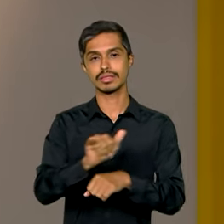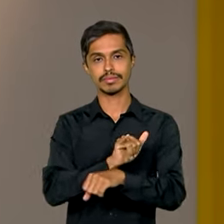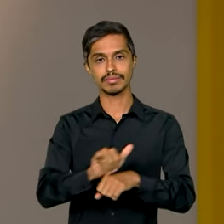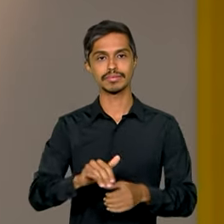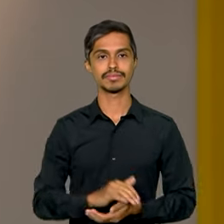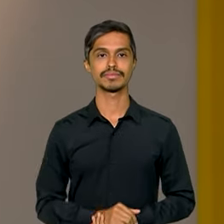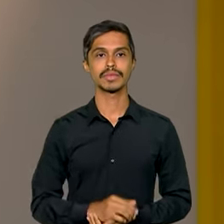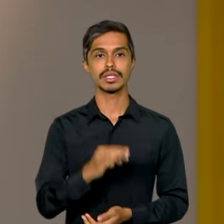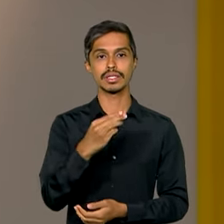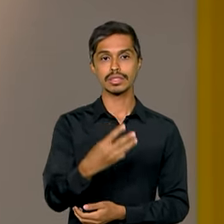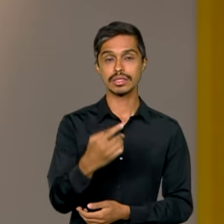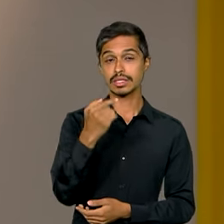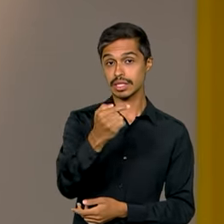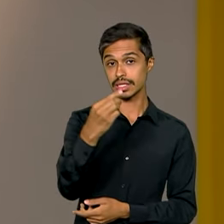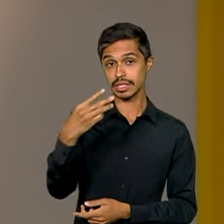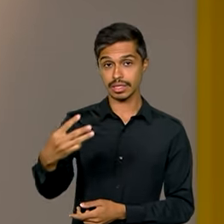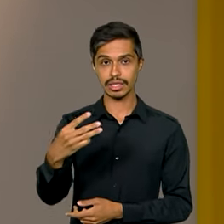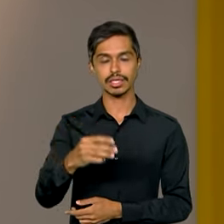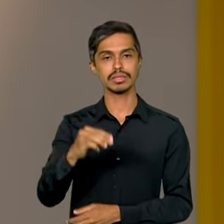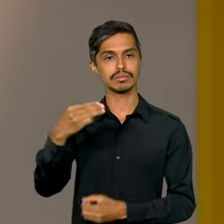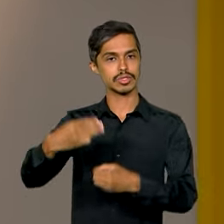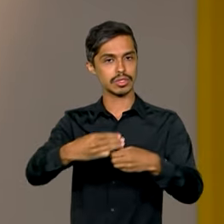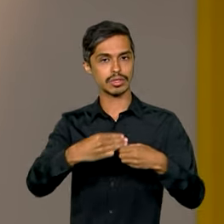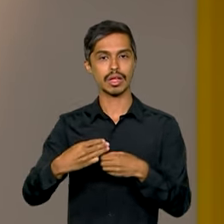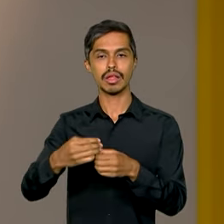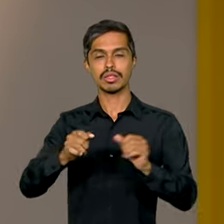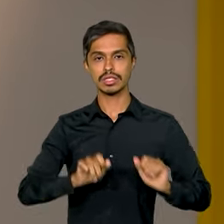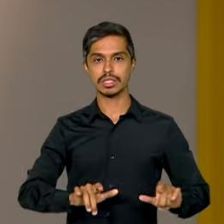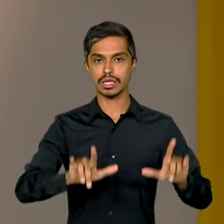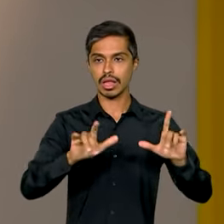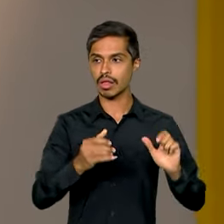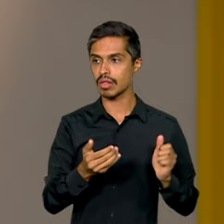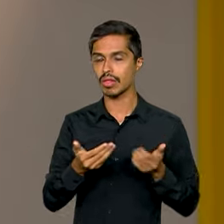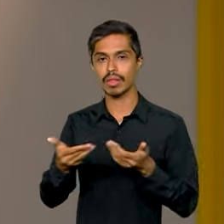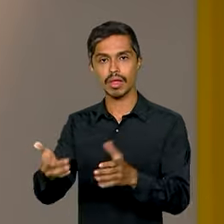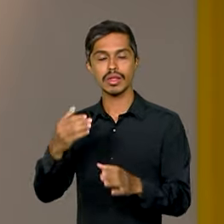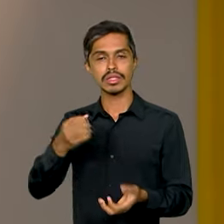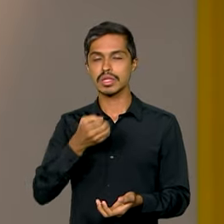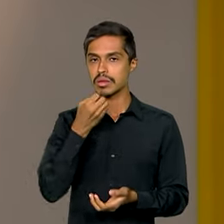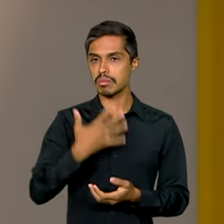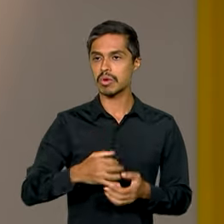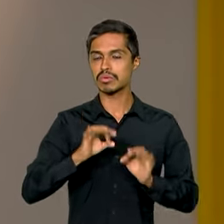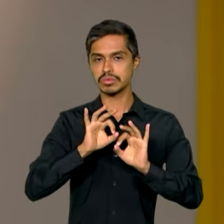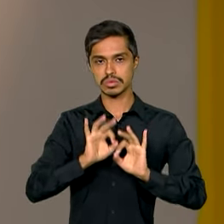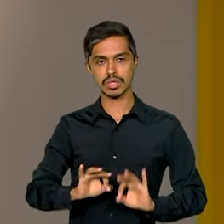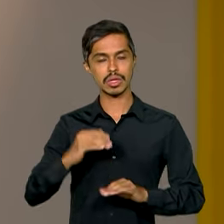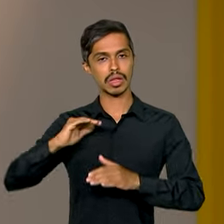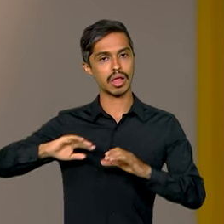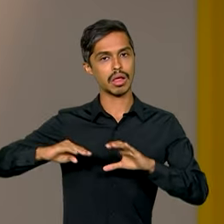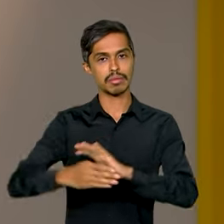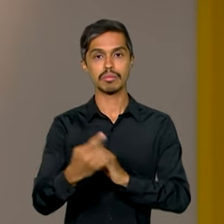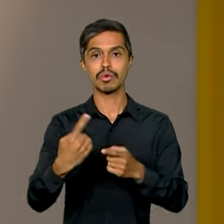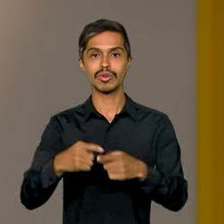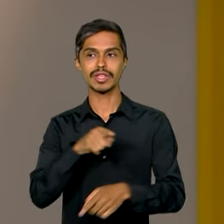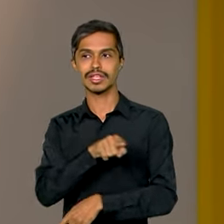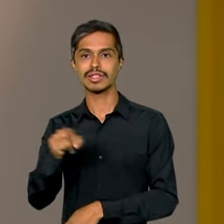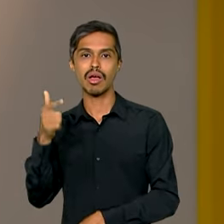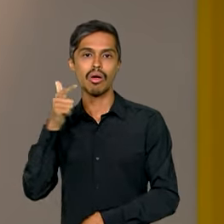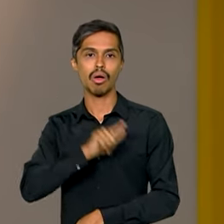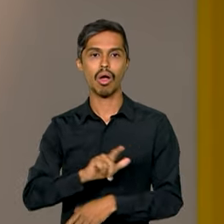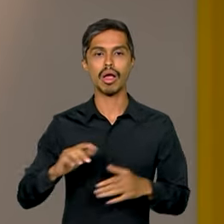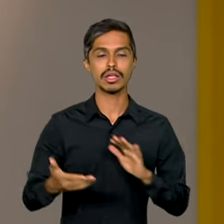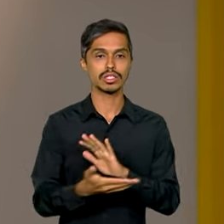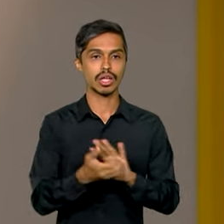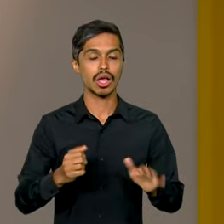73 municípios brasileiros ganharam certificados e selos de boas práticas por terem conseguido eliminar a